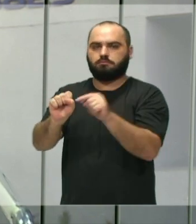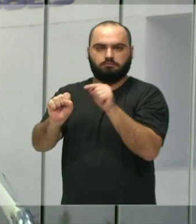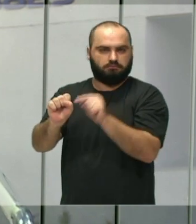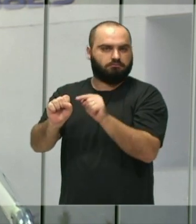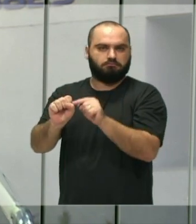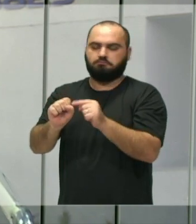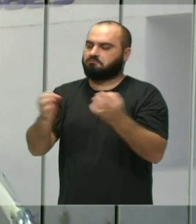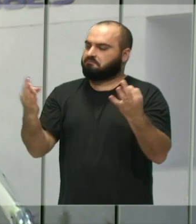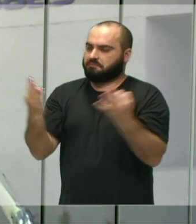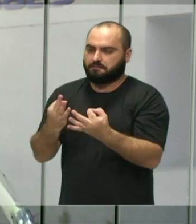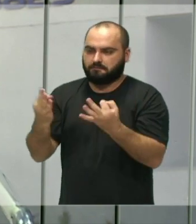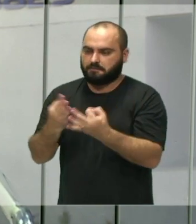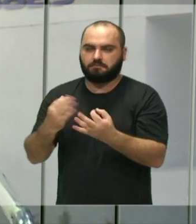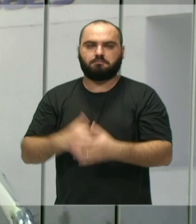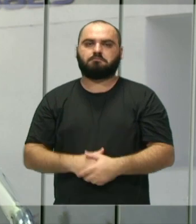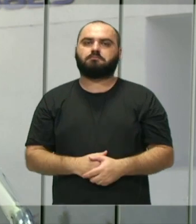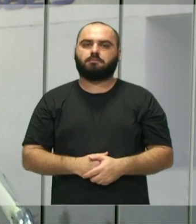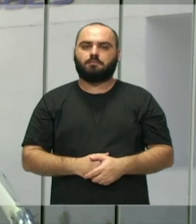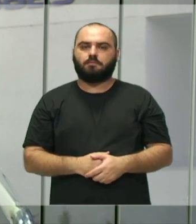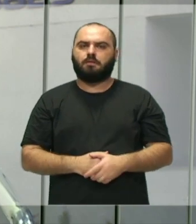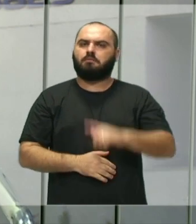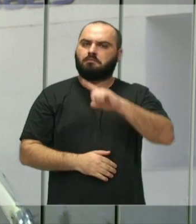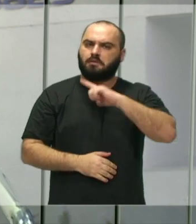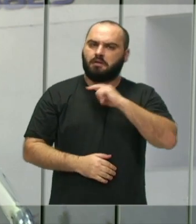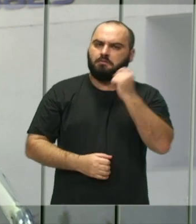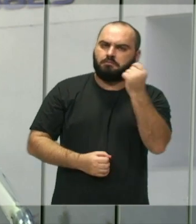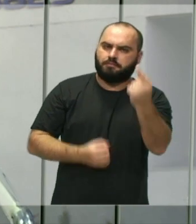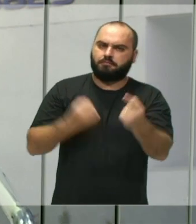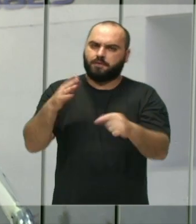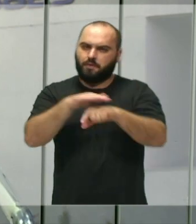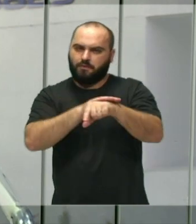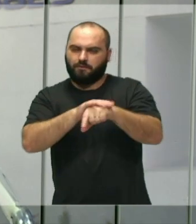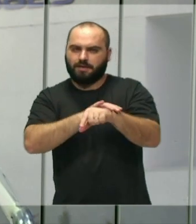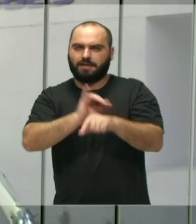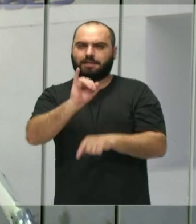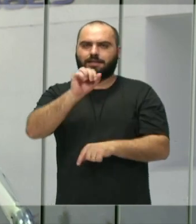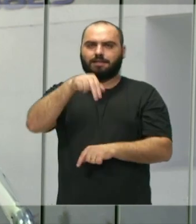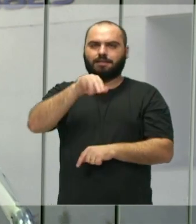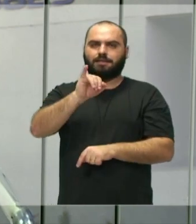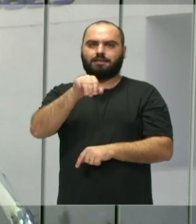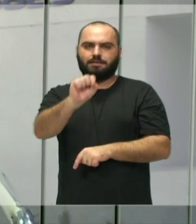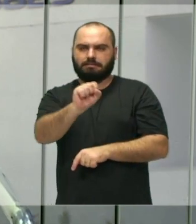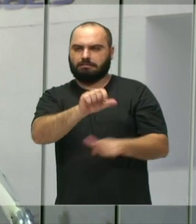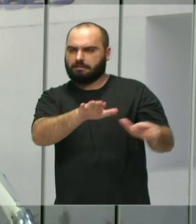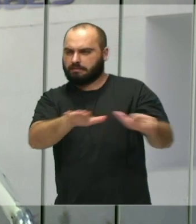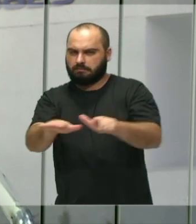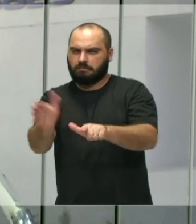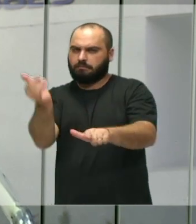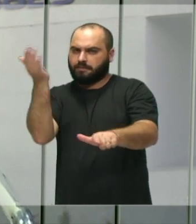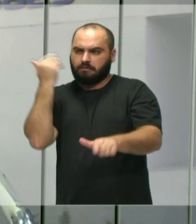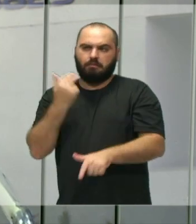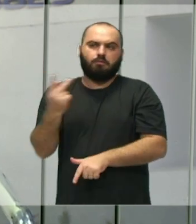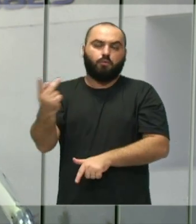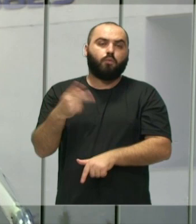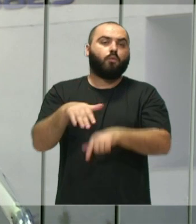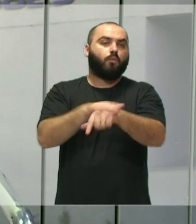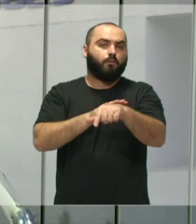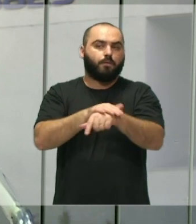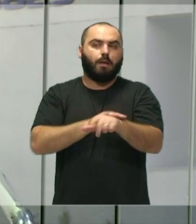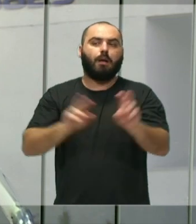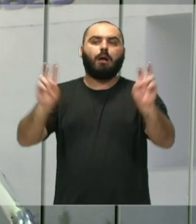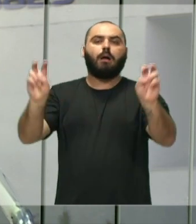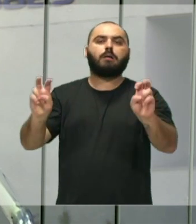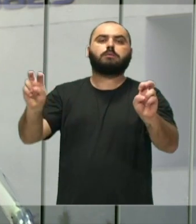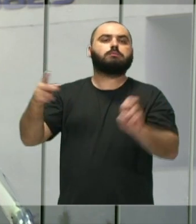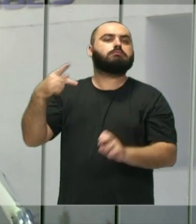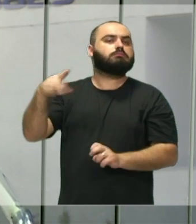pedia, né, então até em algumas conversas com o INES, inclusive na semana passada, uma outra conversa sobre essa situação,